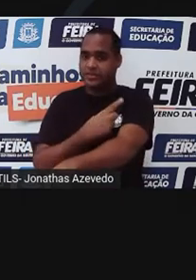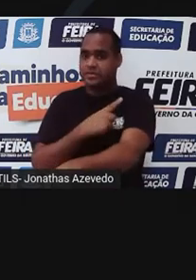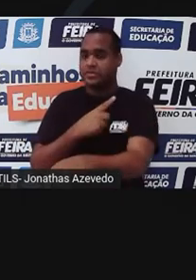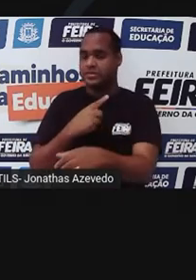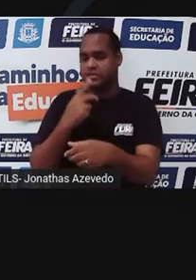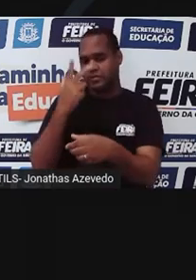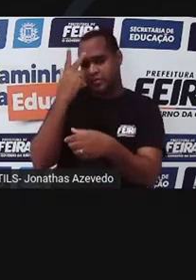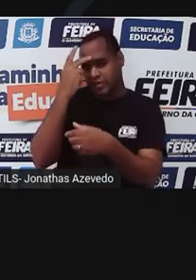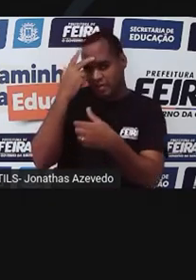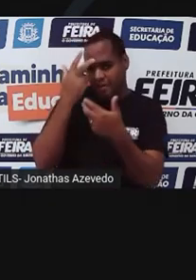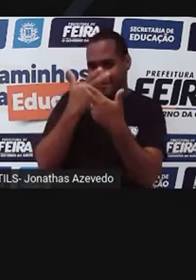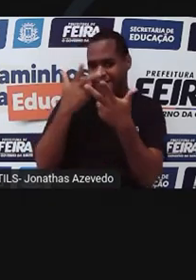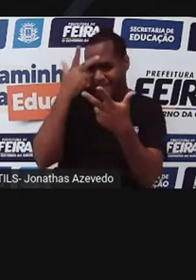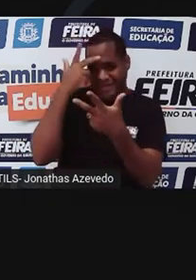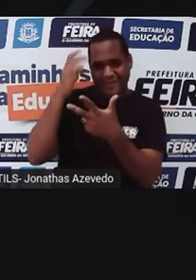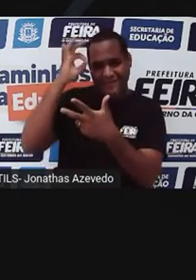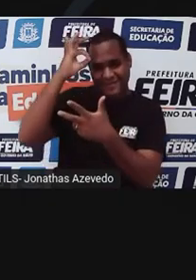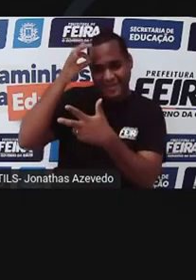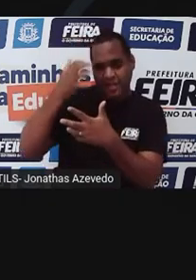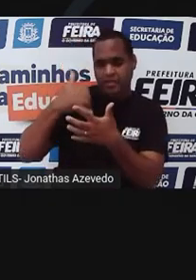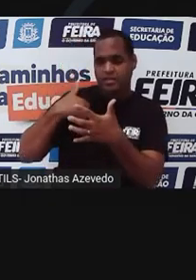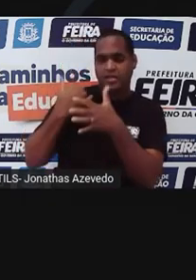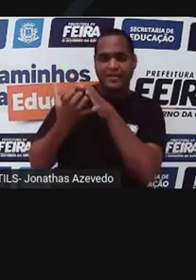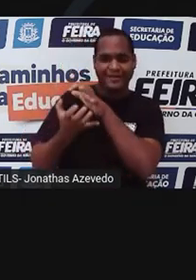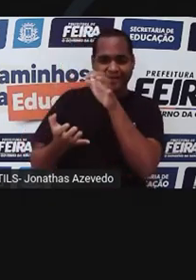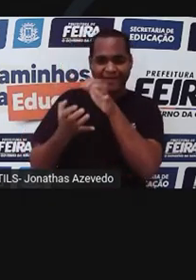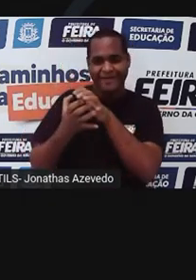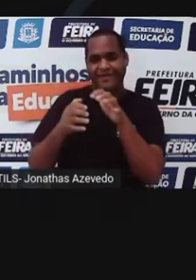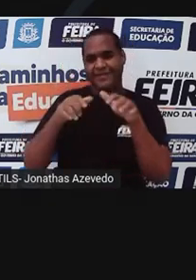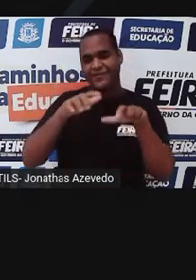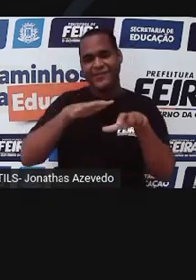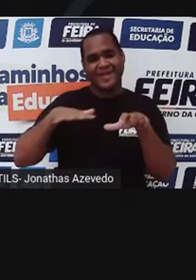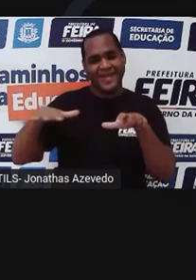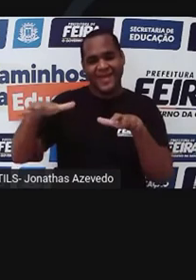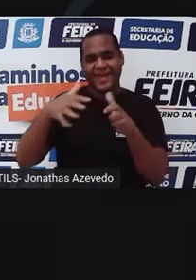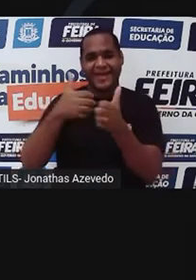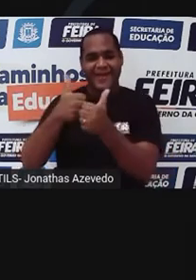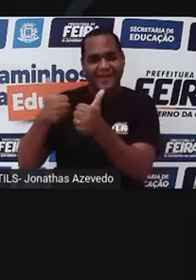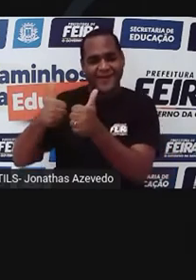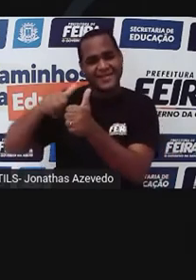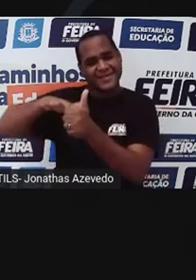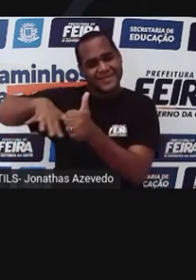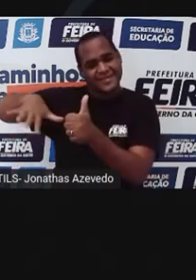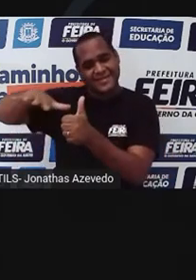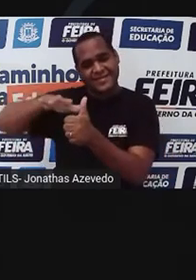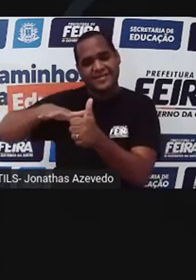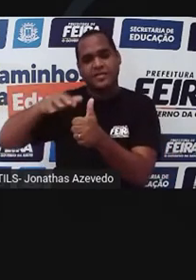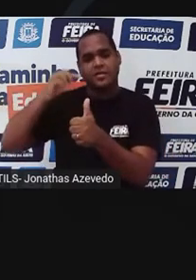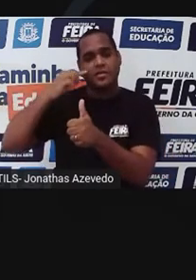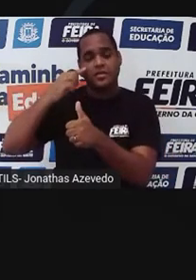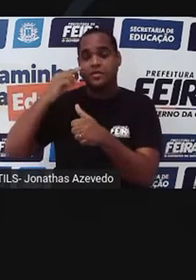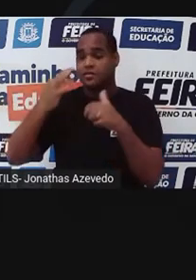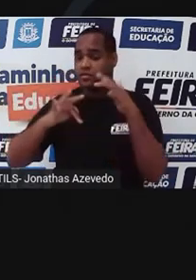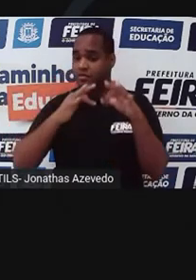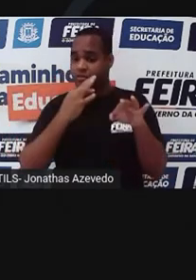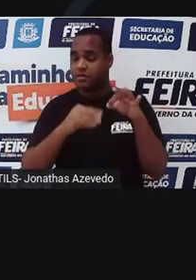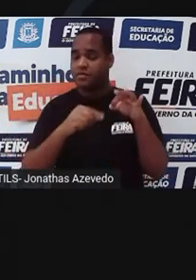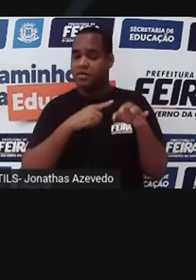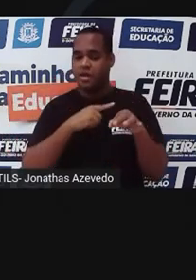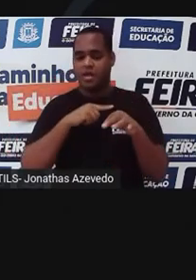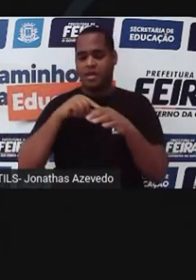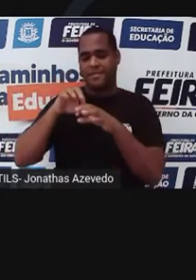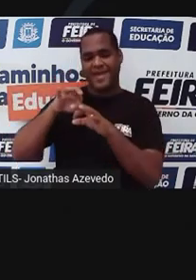em geral, apareciam pessoas de idade, especialmente da região do Mediterrâneo, e concentrados nas pernas. Era a maioria dos casos.